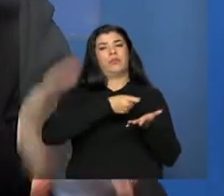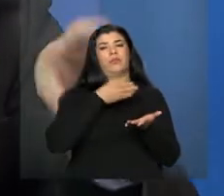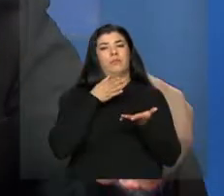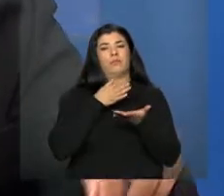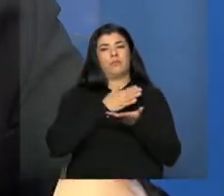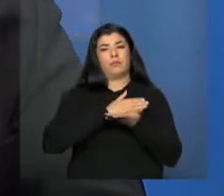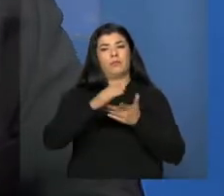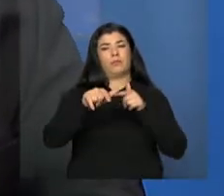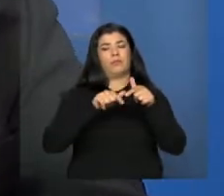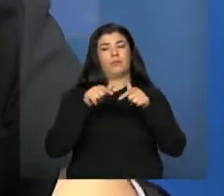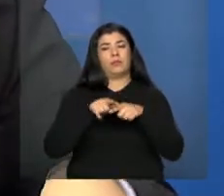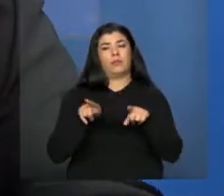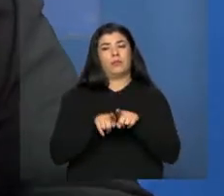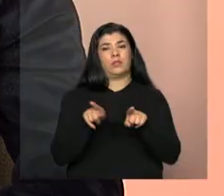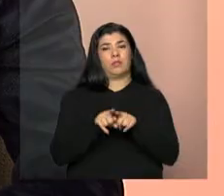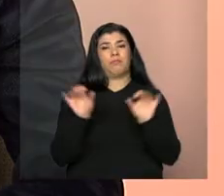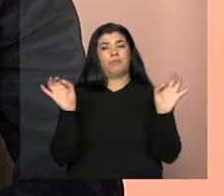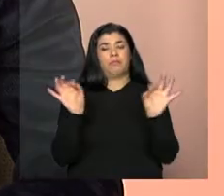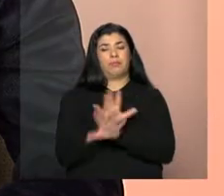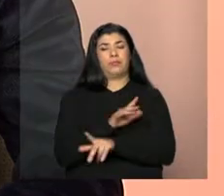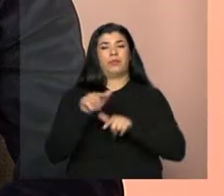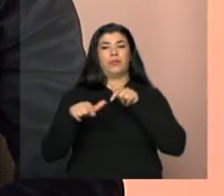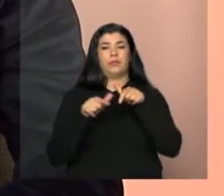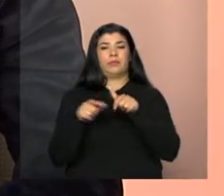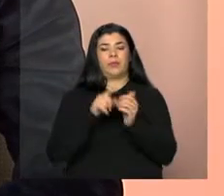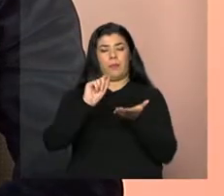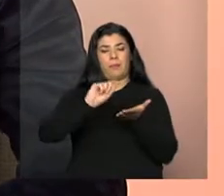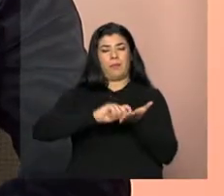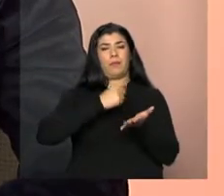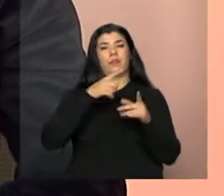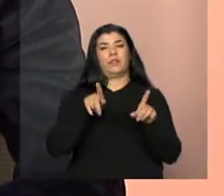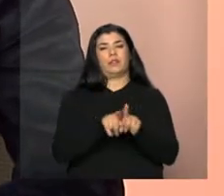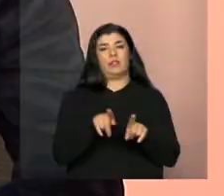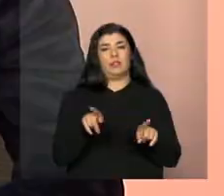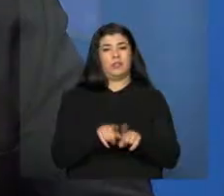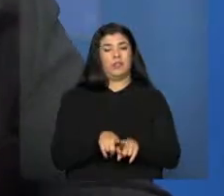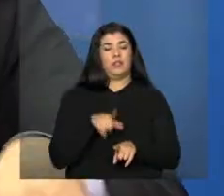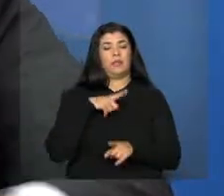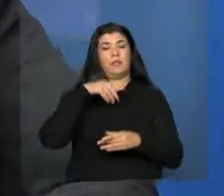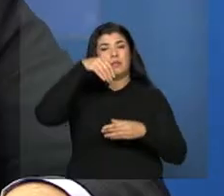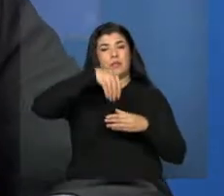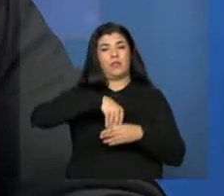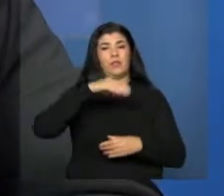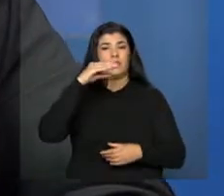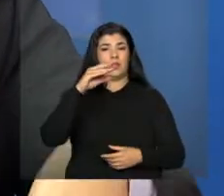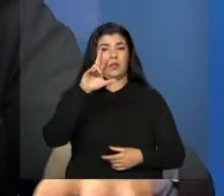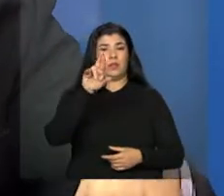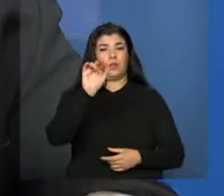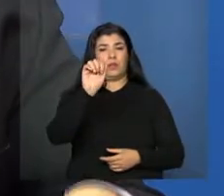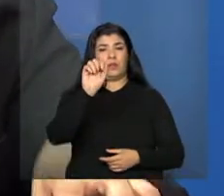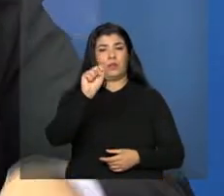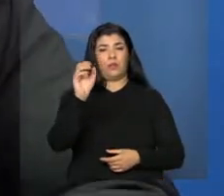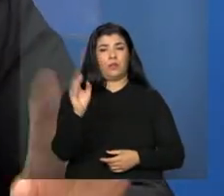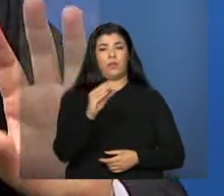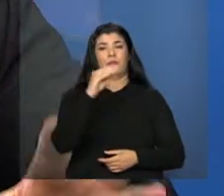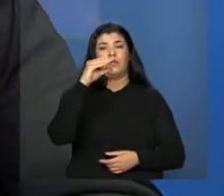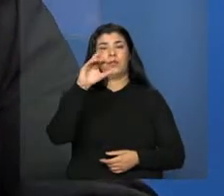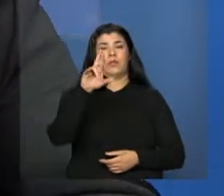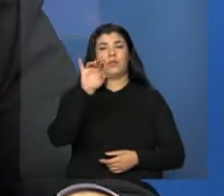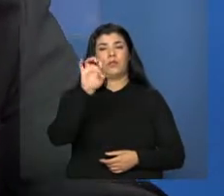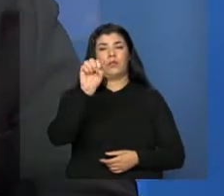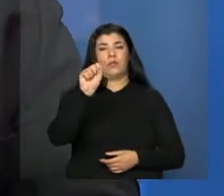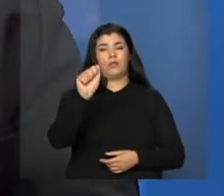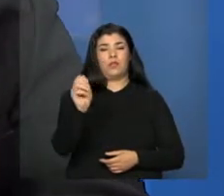estar trabalhando também num óculos correto, certo, dentro do CRAS, dentro do CRES, por exemplo, dentro do centro POP,